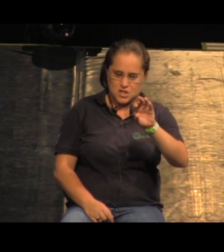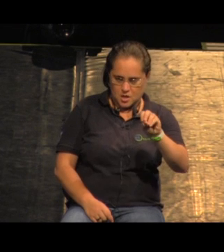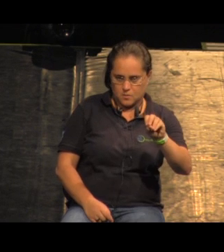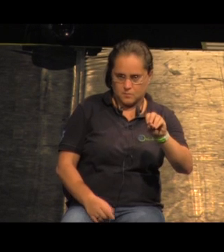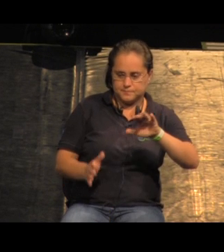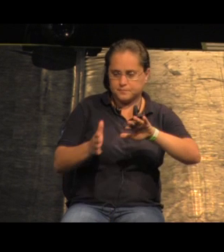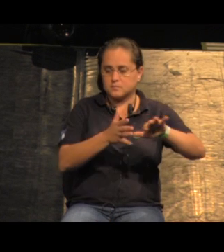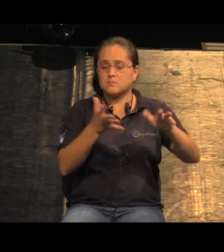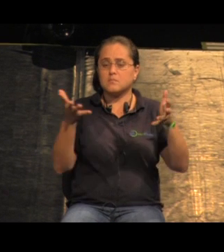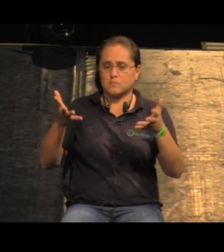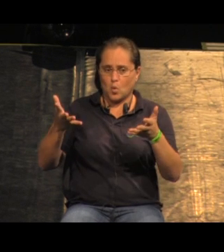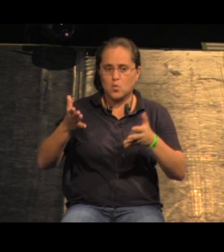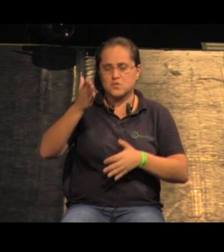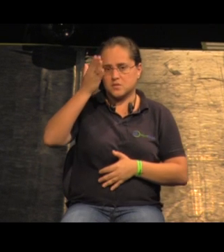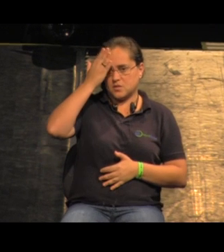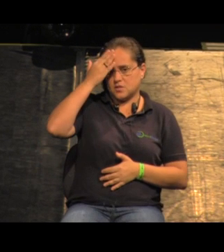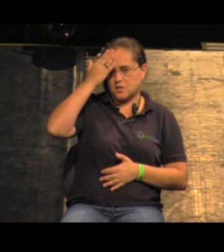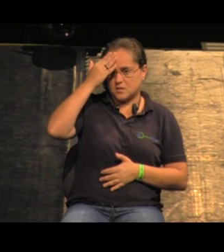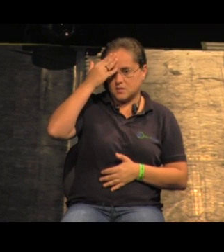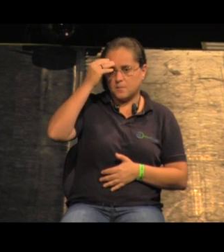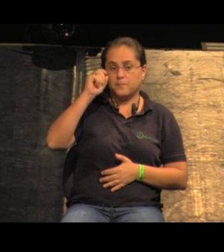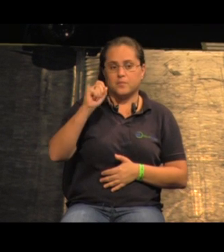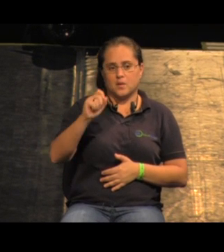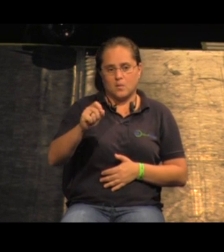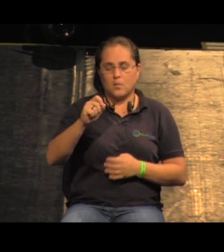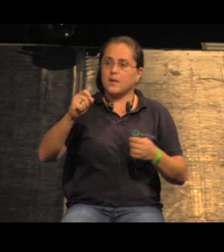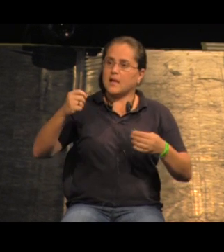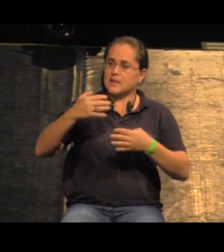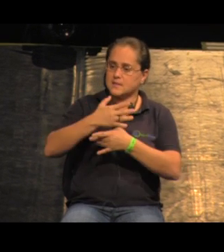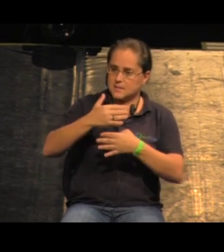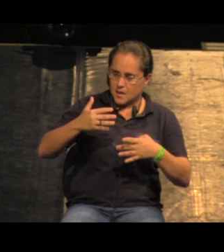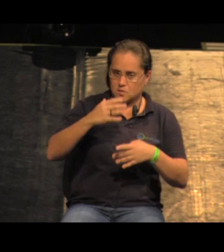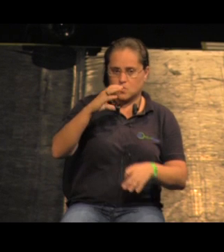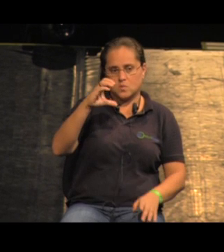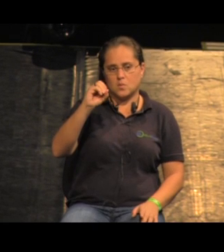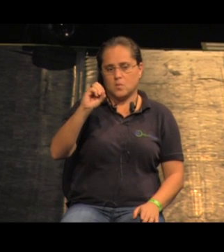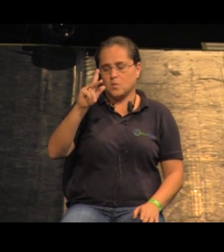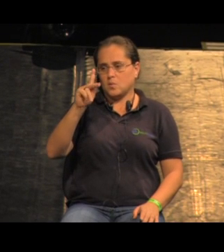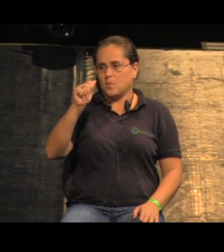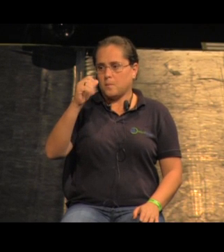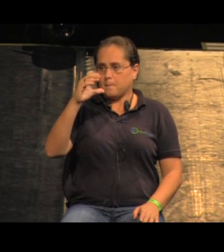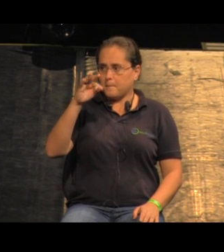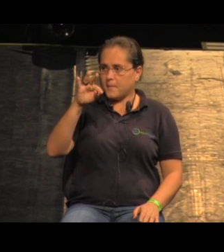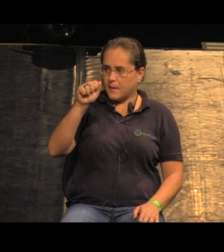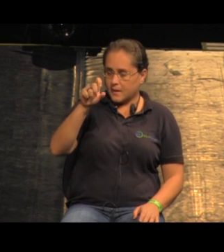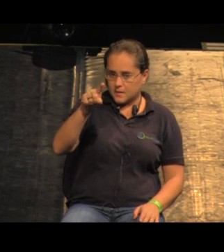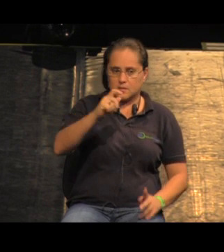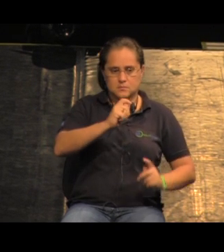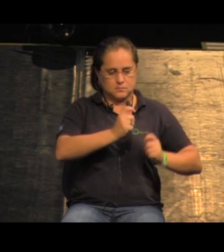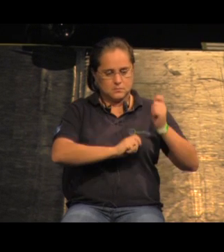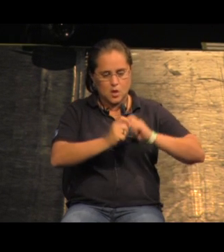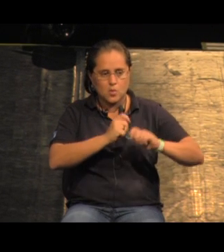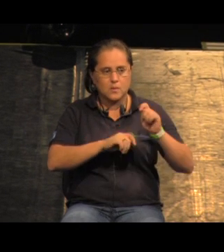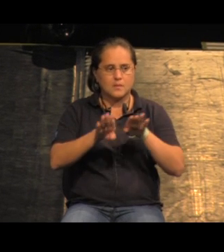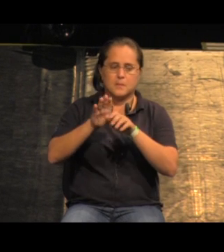compactas. Hoje a gente sabe, quem leu Eduard Glaser sabe que as cidades compactas são inclusive mais econômicas e são também mais